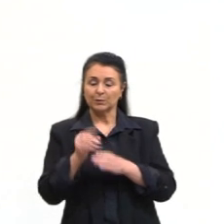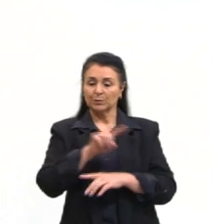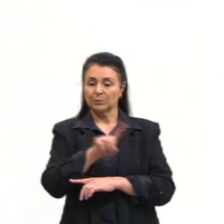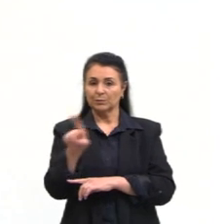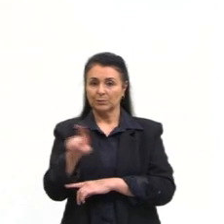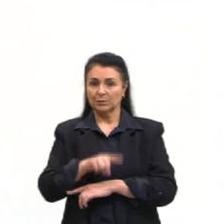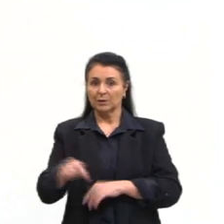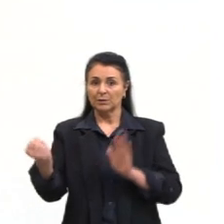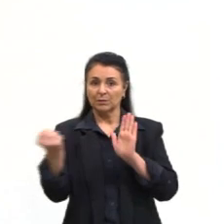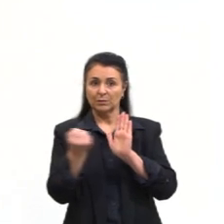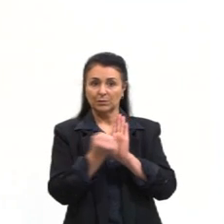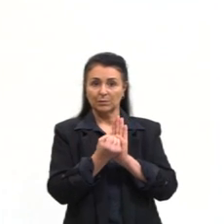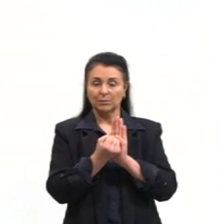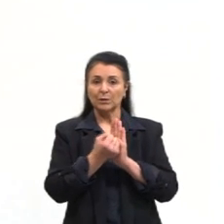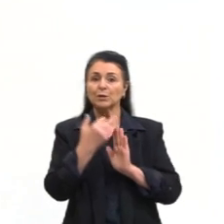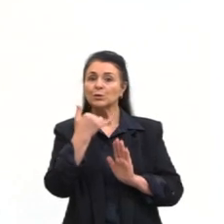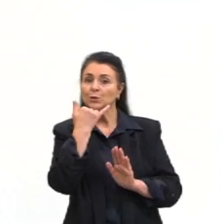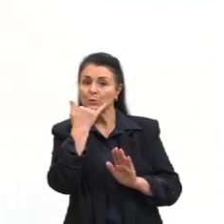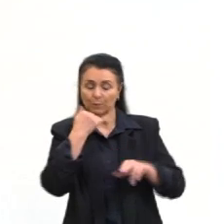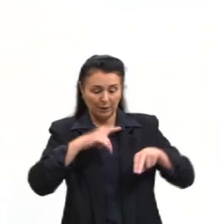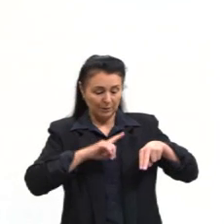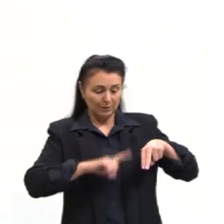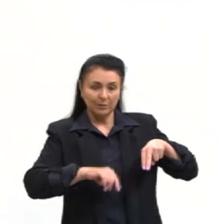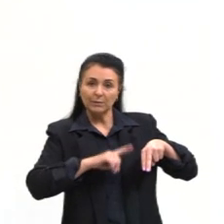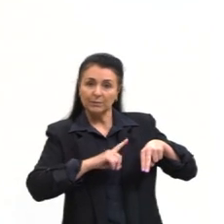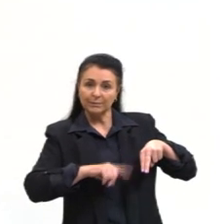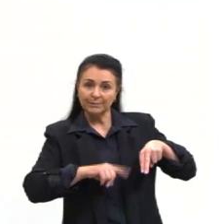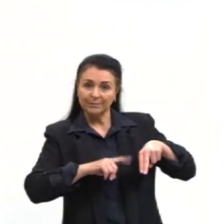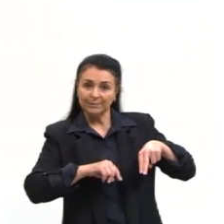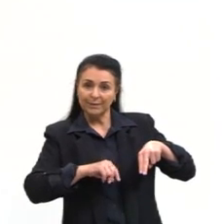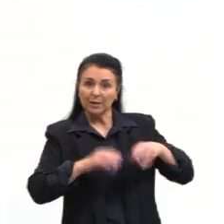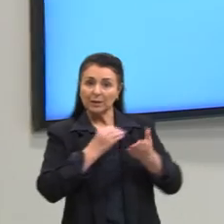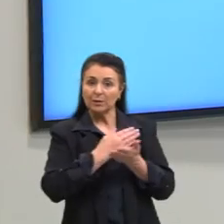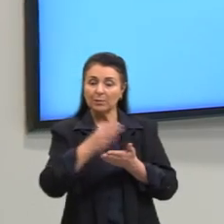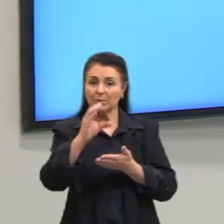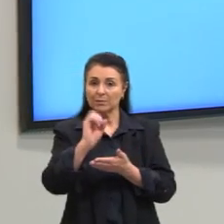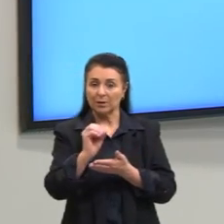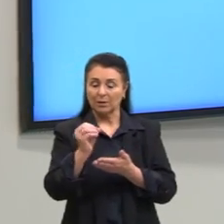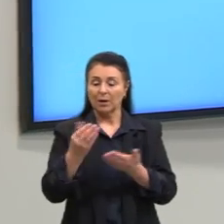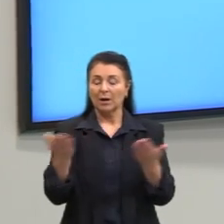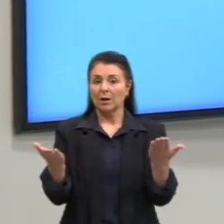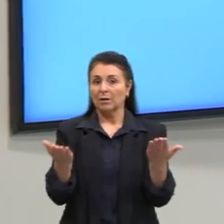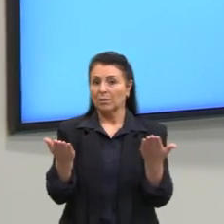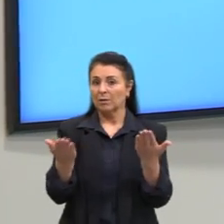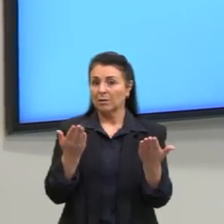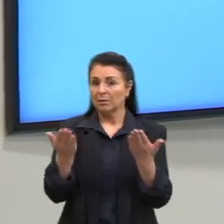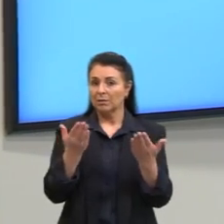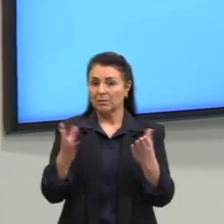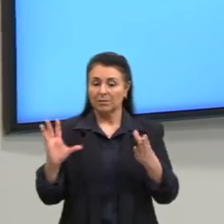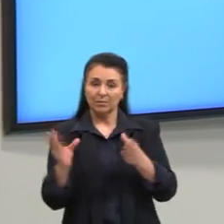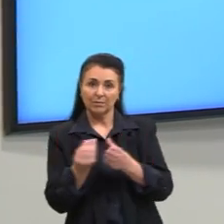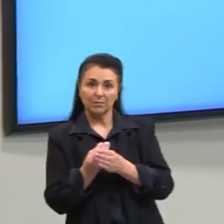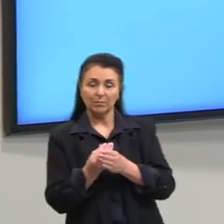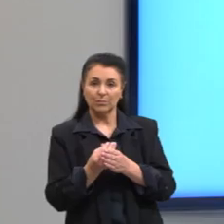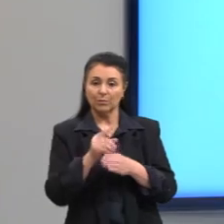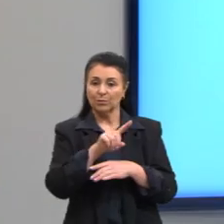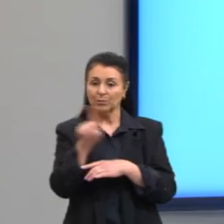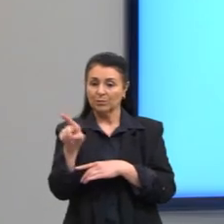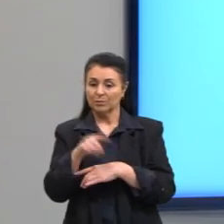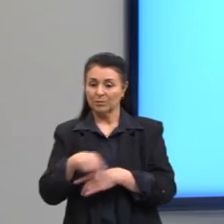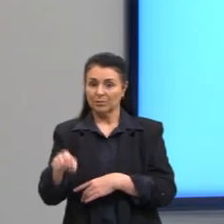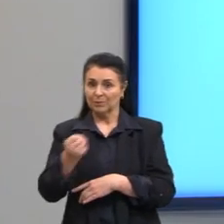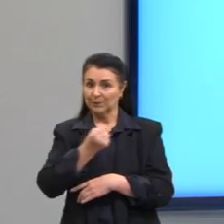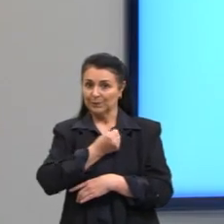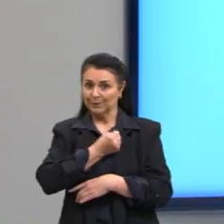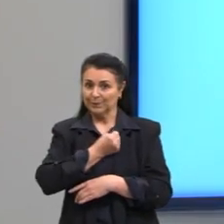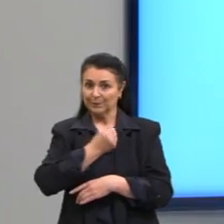a simbologia esse N aqui, onde começa em zero, e comparando, então, fazendo a comparação com o conjunto dos números inteiros que eu estou trazendo agora para vocês,